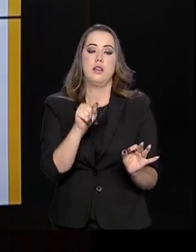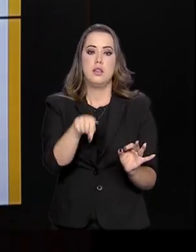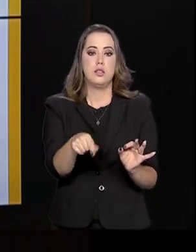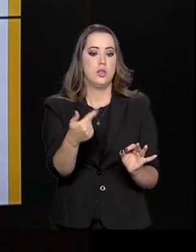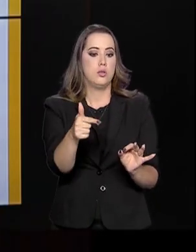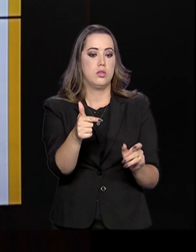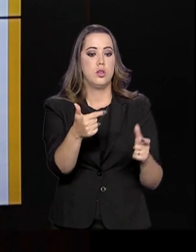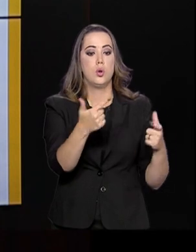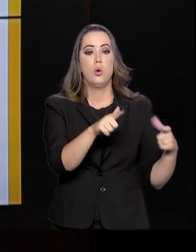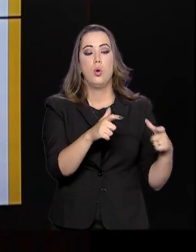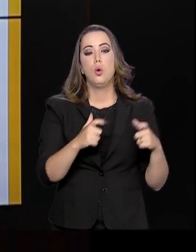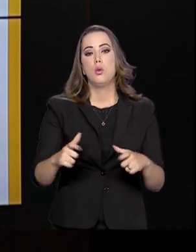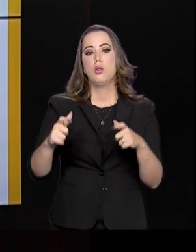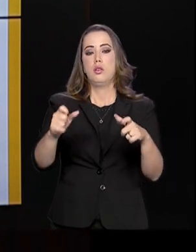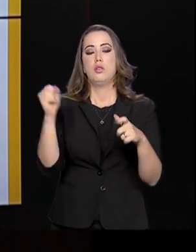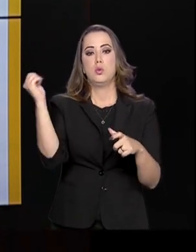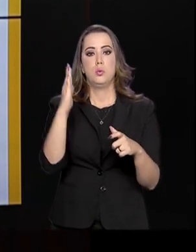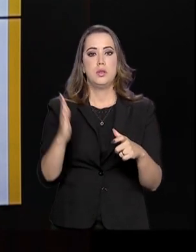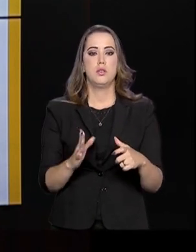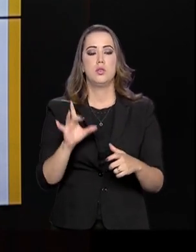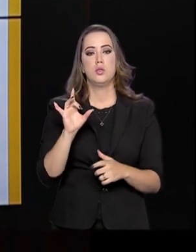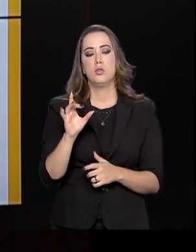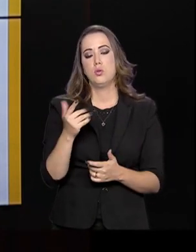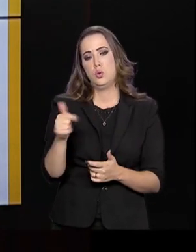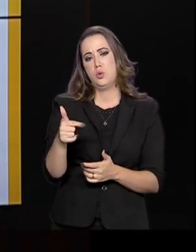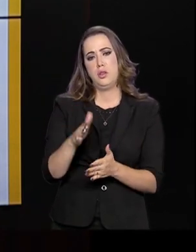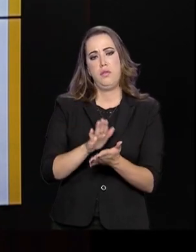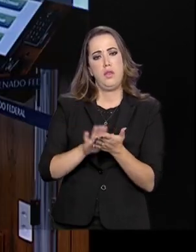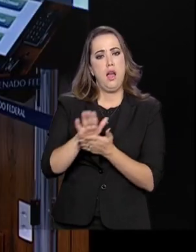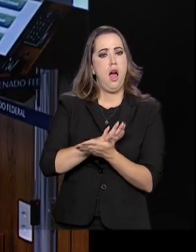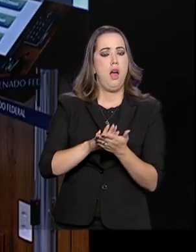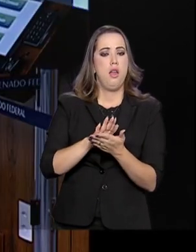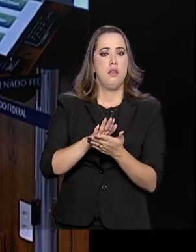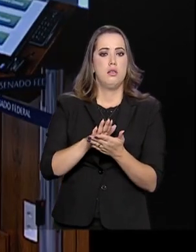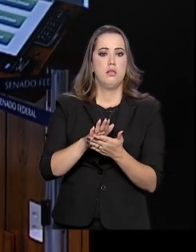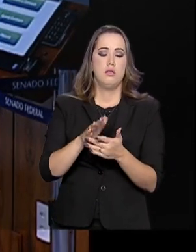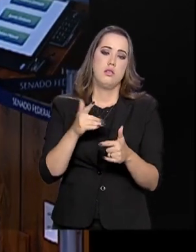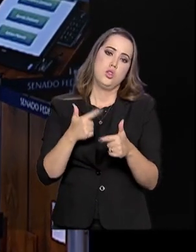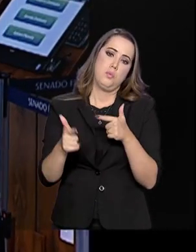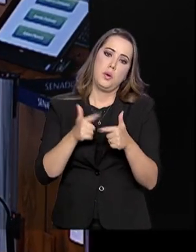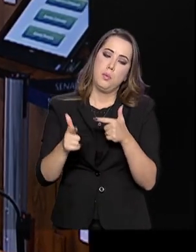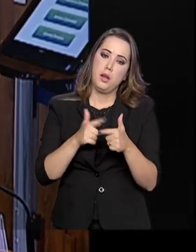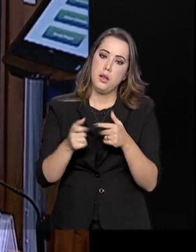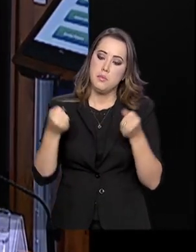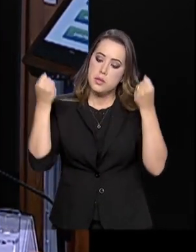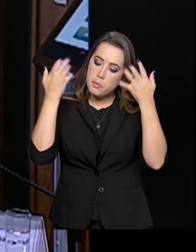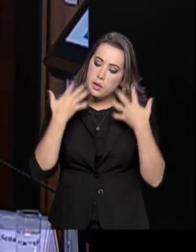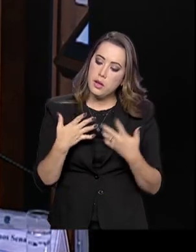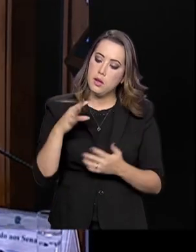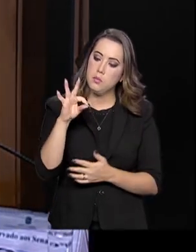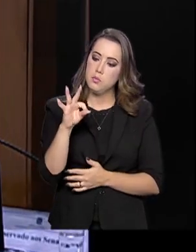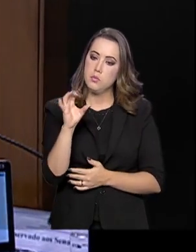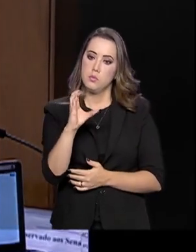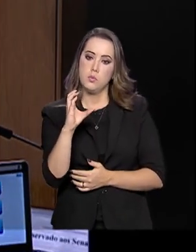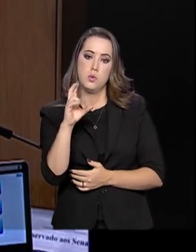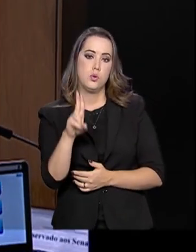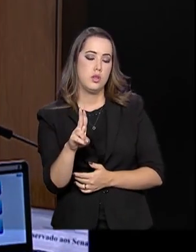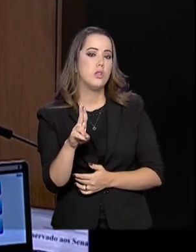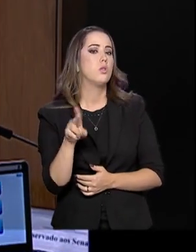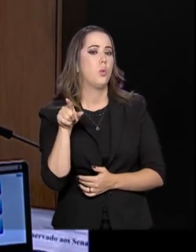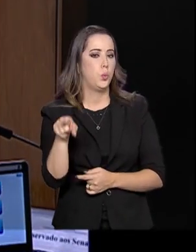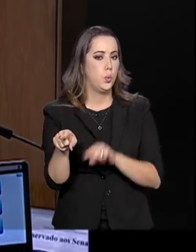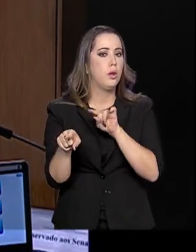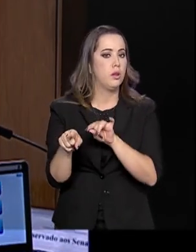mais regiões do Brasil. Não houve prejuízo a nenhum participante. Fomos ao TCU e explicamos a situação. O TCU nos permitiu fazer